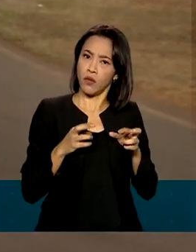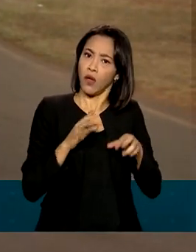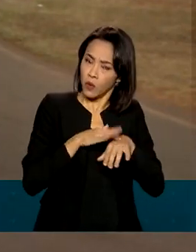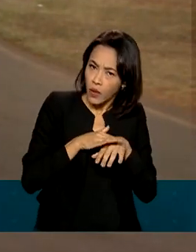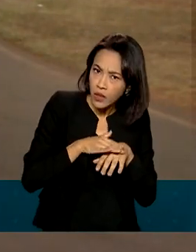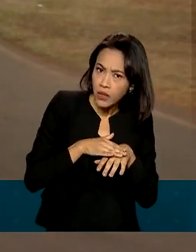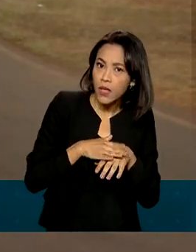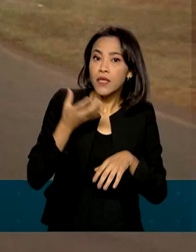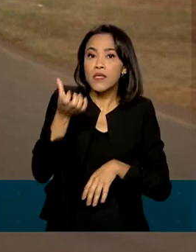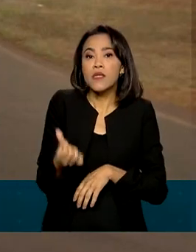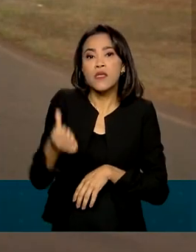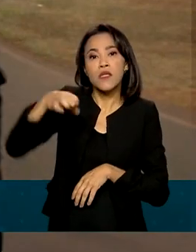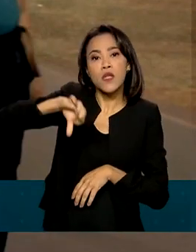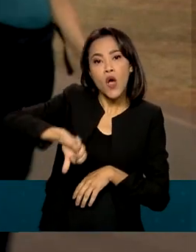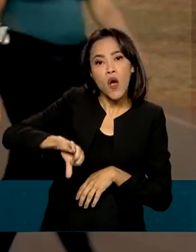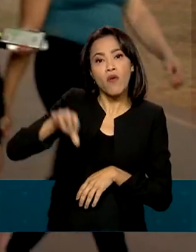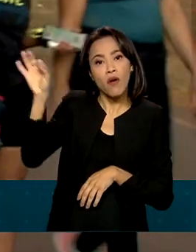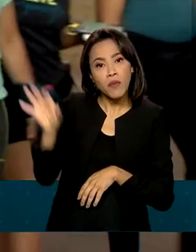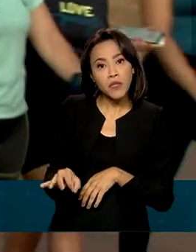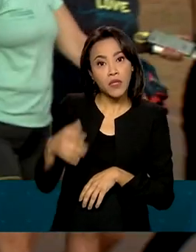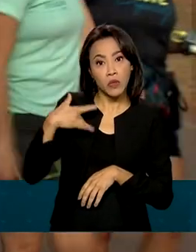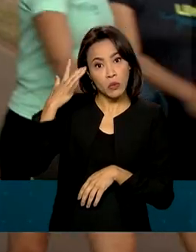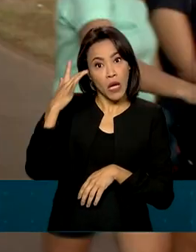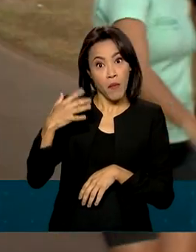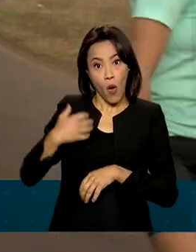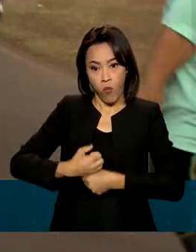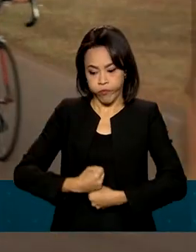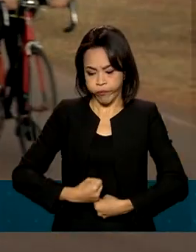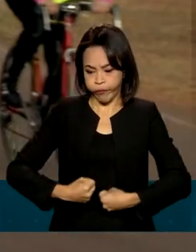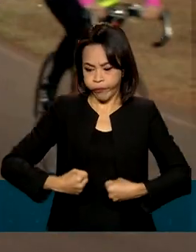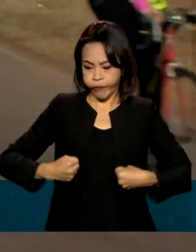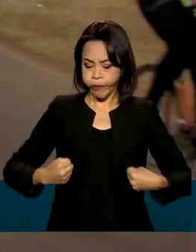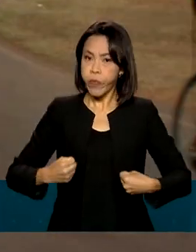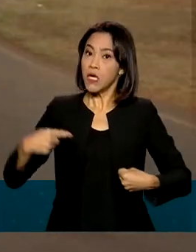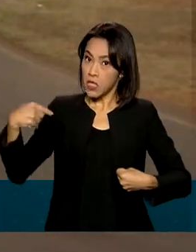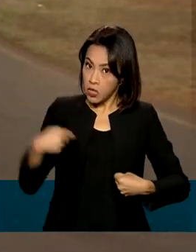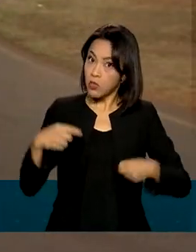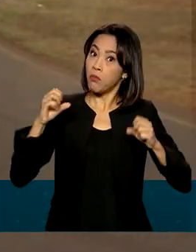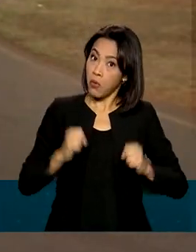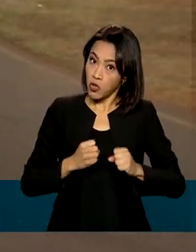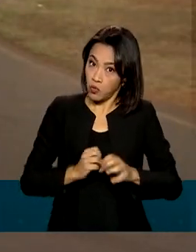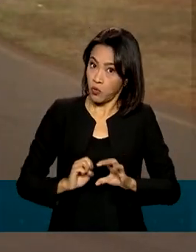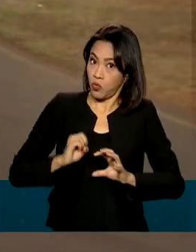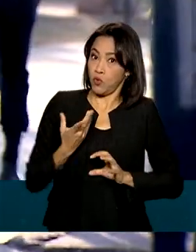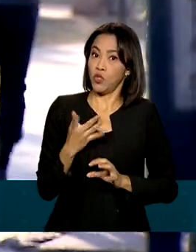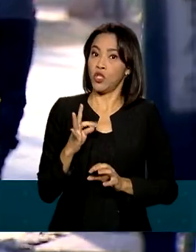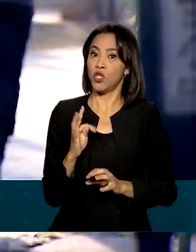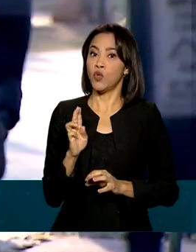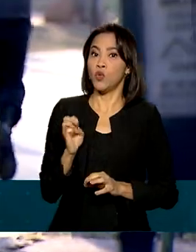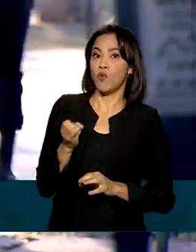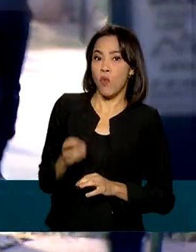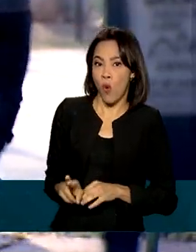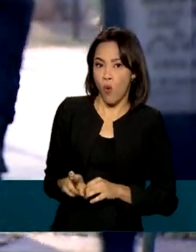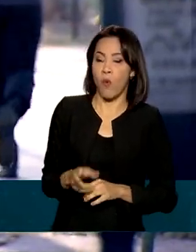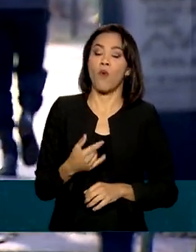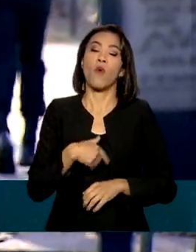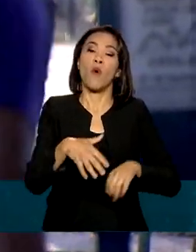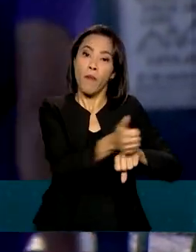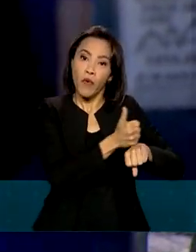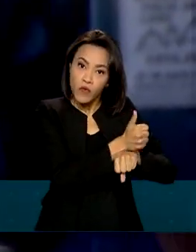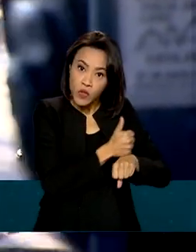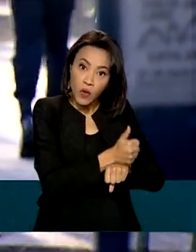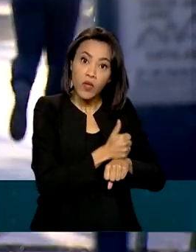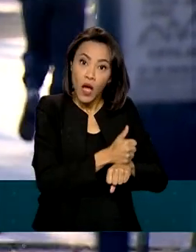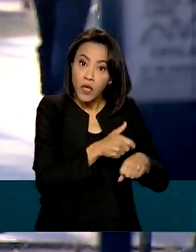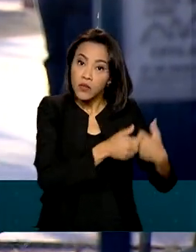% não associam o excesso de peso à maior chance de desenvolver tumores malignos. Segundo especialistas, em